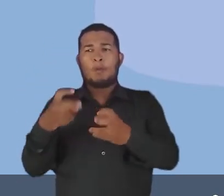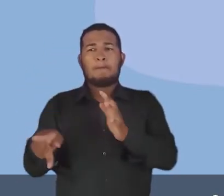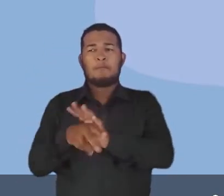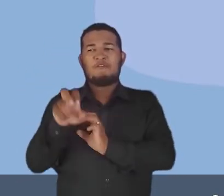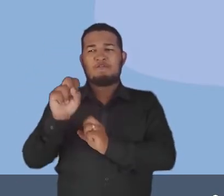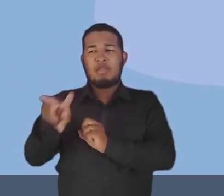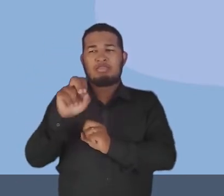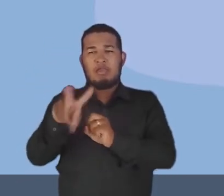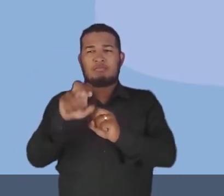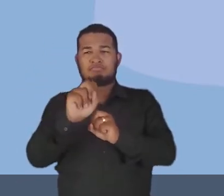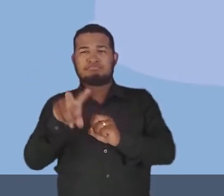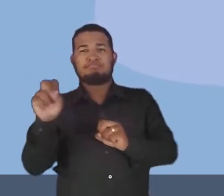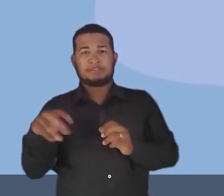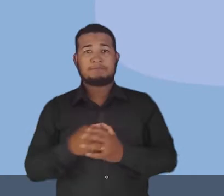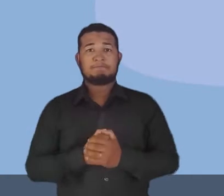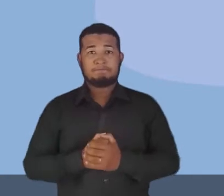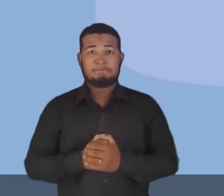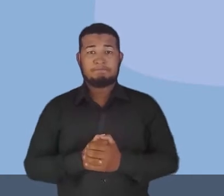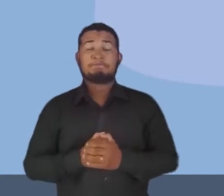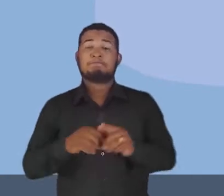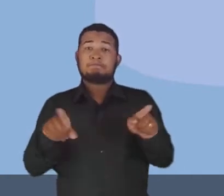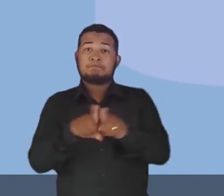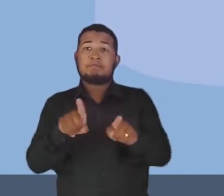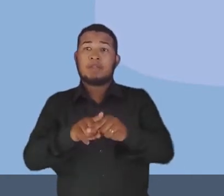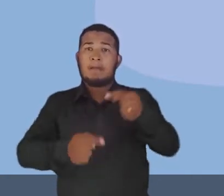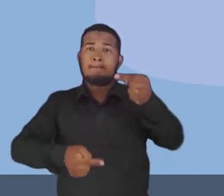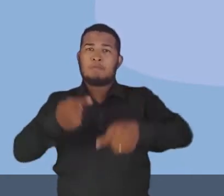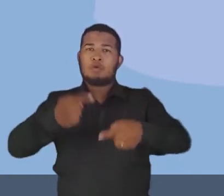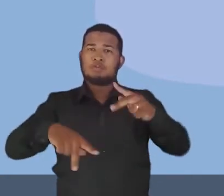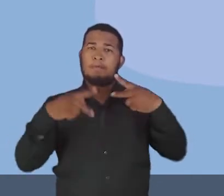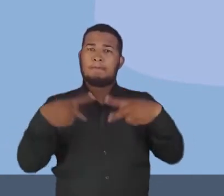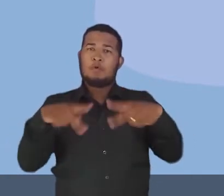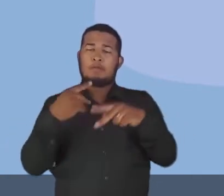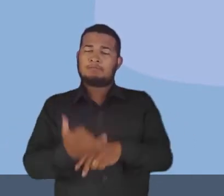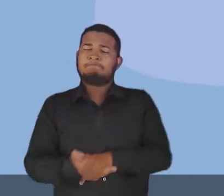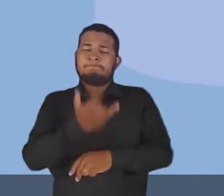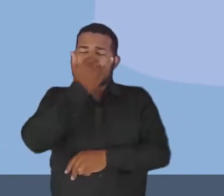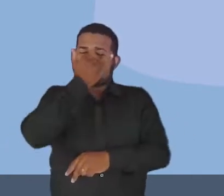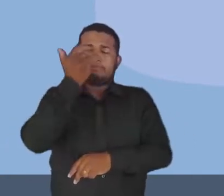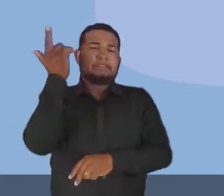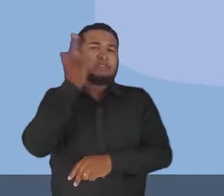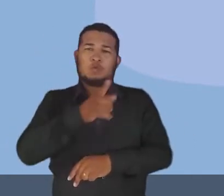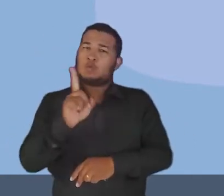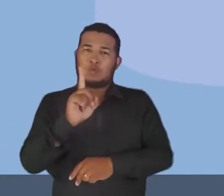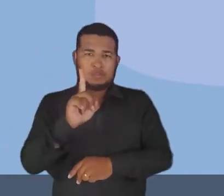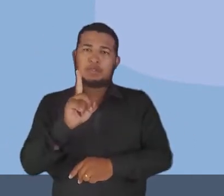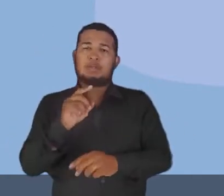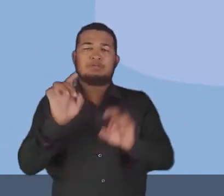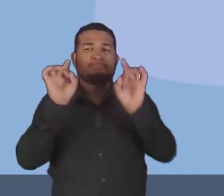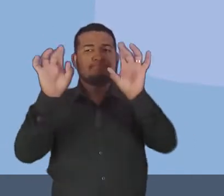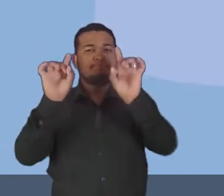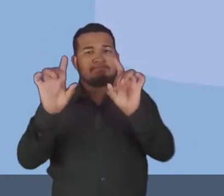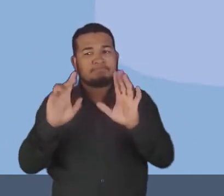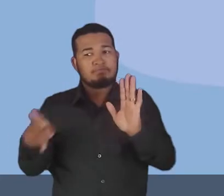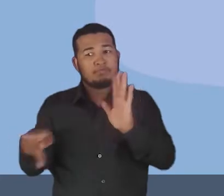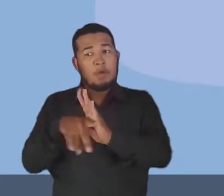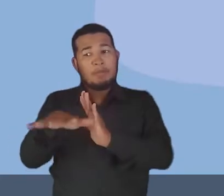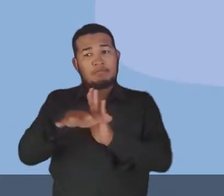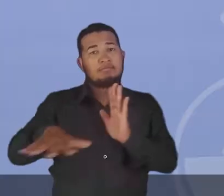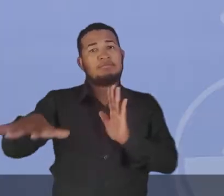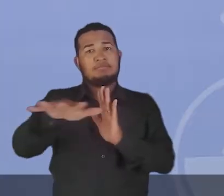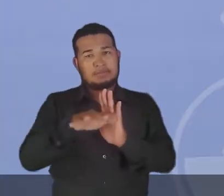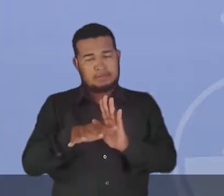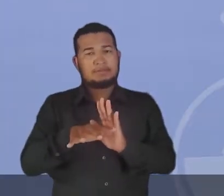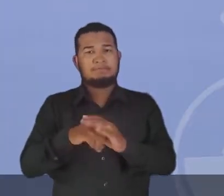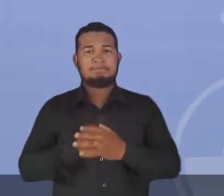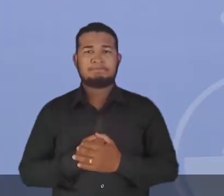químicos. E também uma política pública que infelizmente não conseguiu atender as peculiaridades do campo.